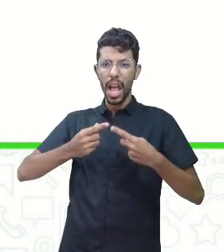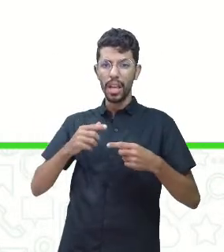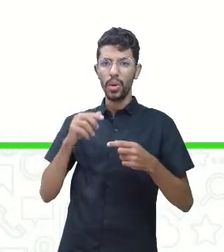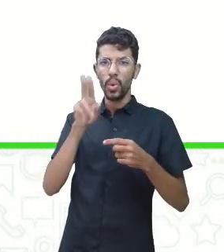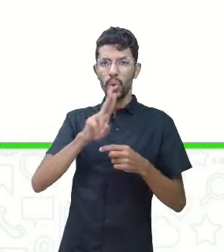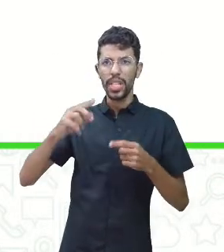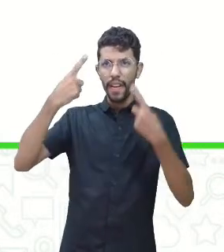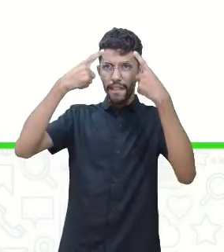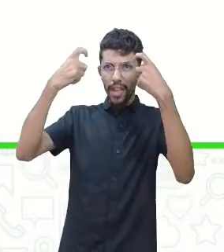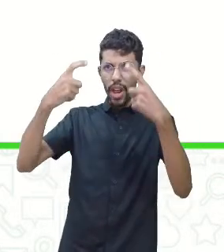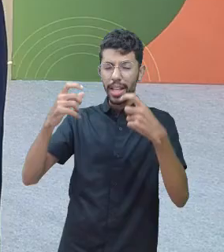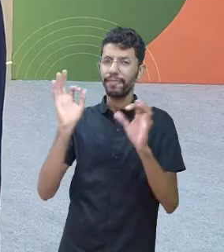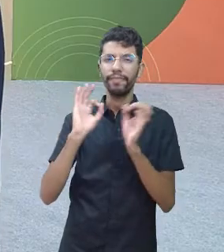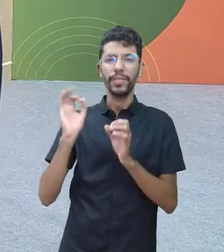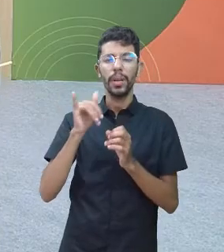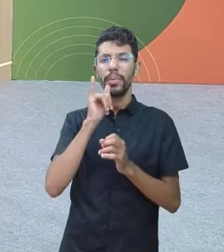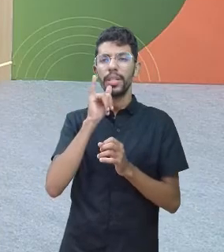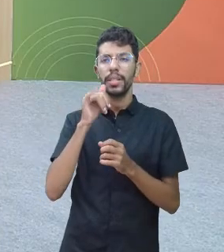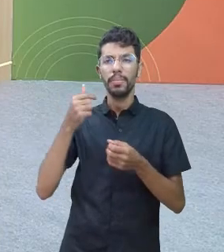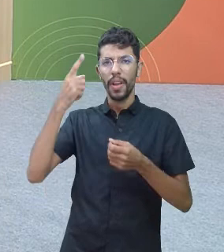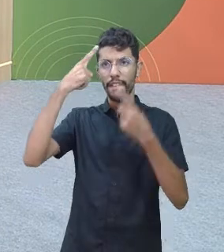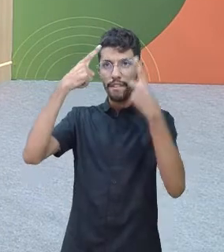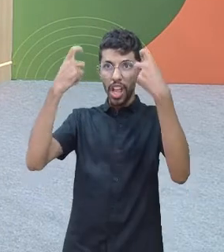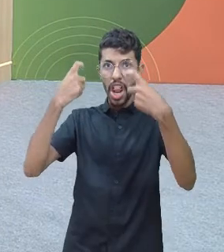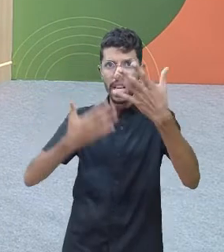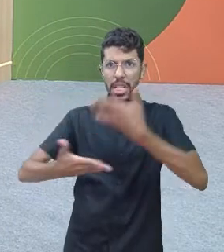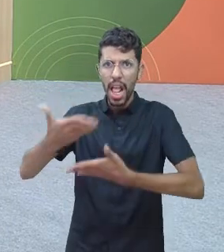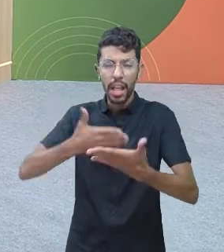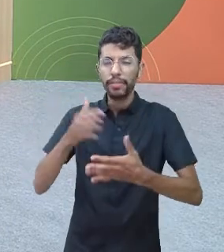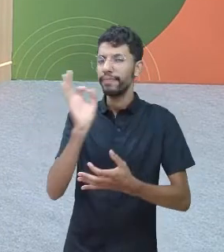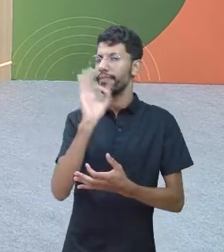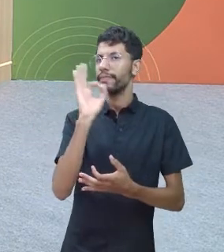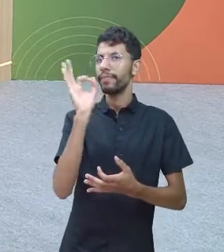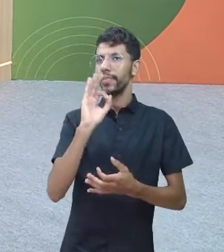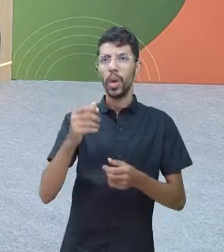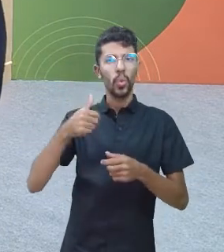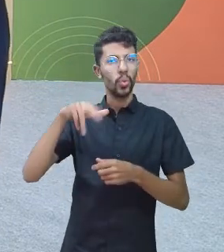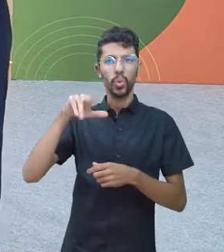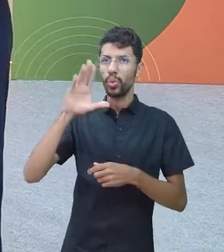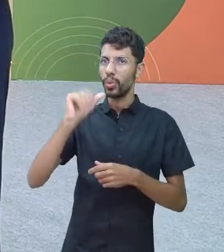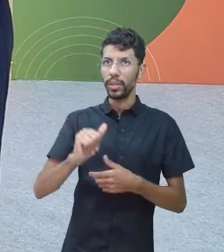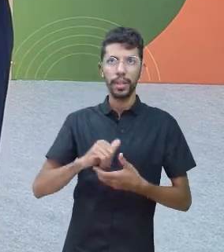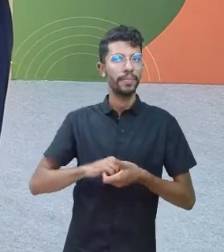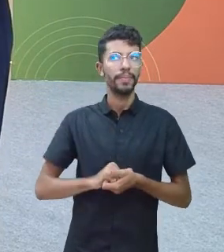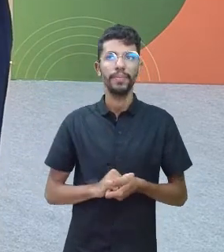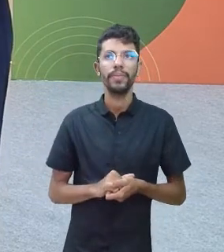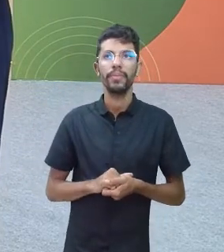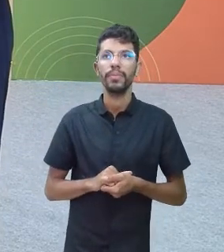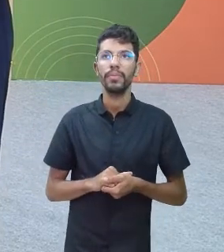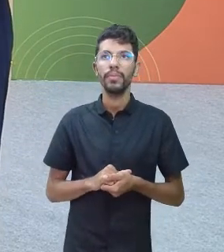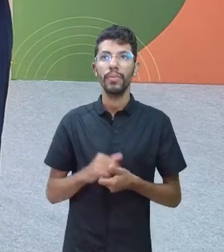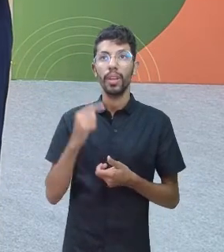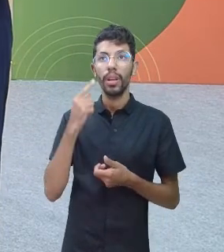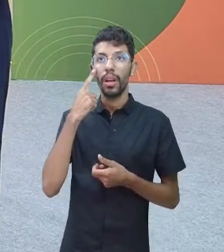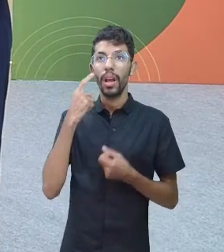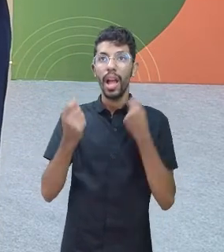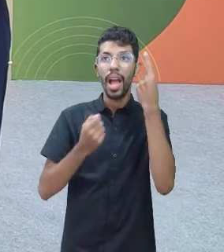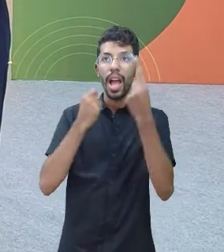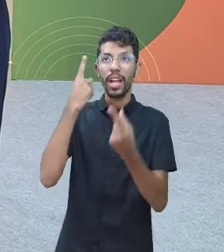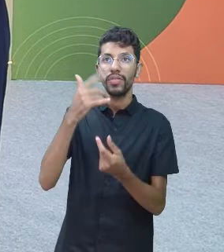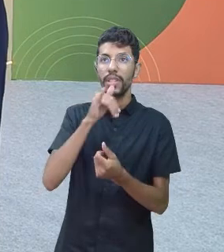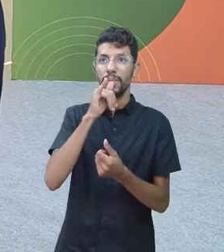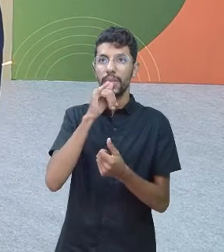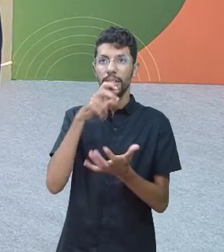Não podemos retribuir violência com violência. Jamais. Às vezes, punições aos